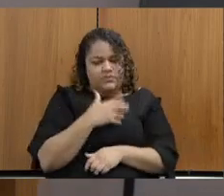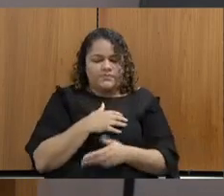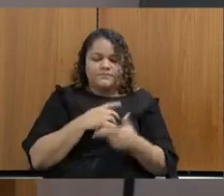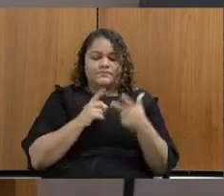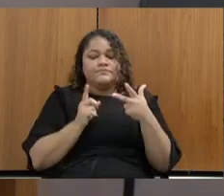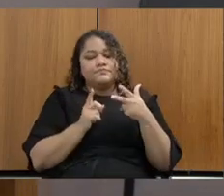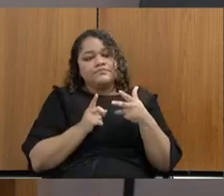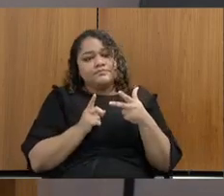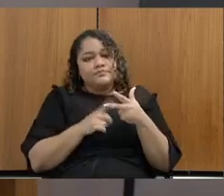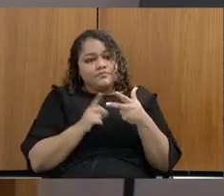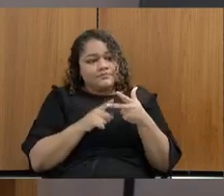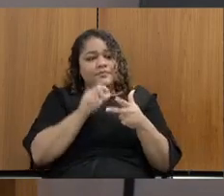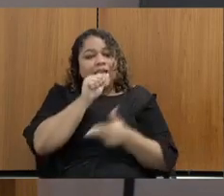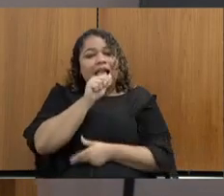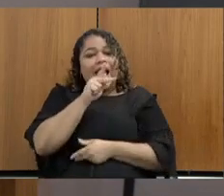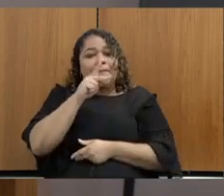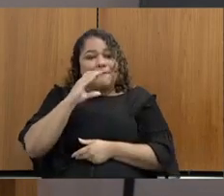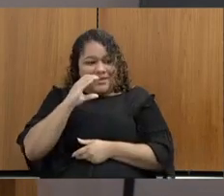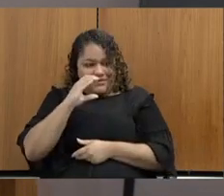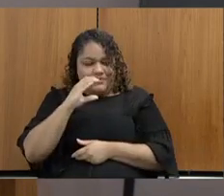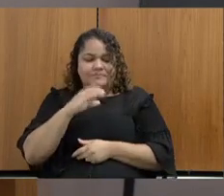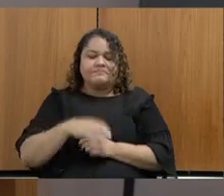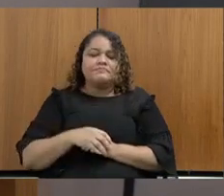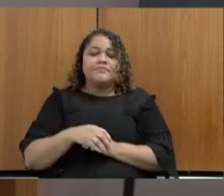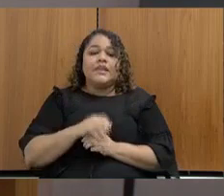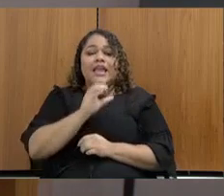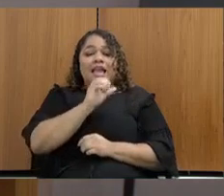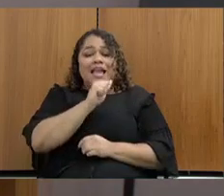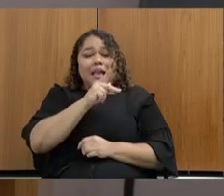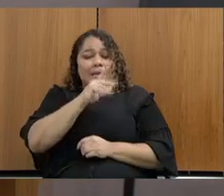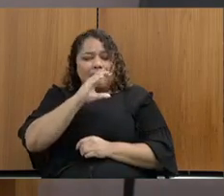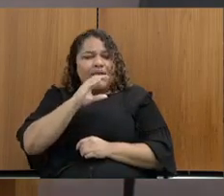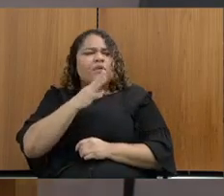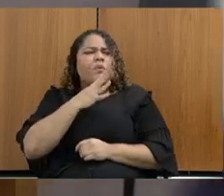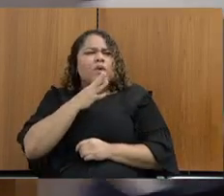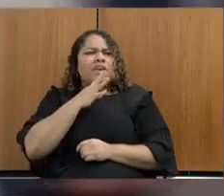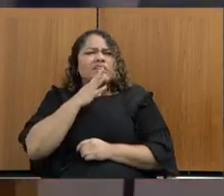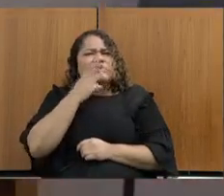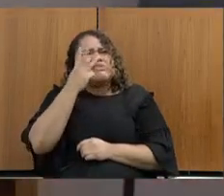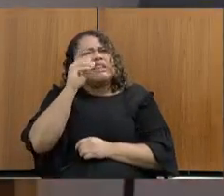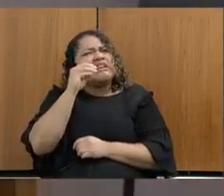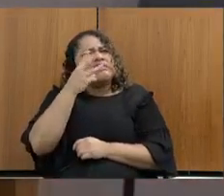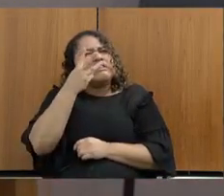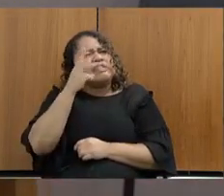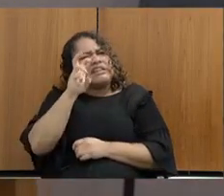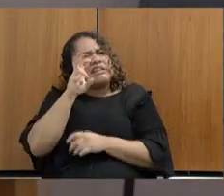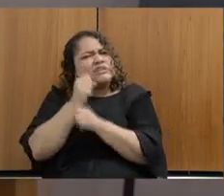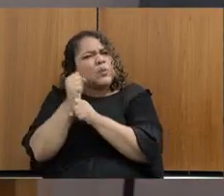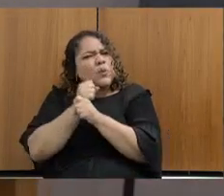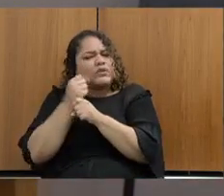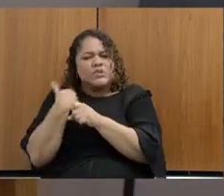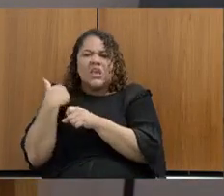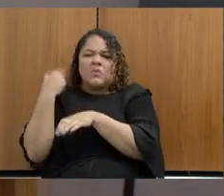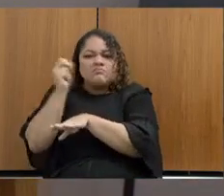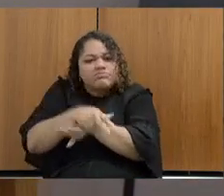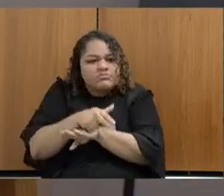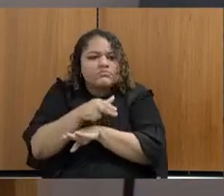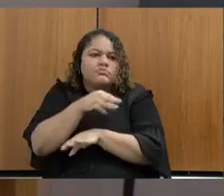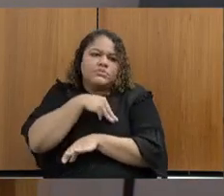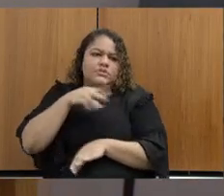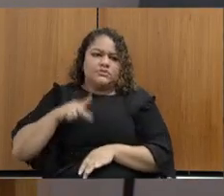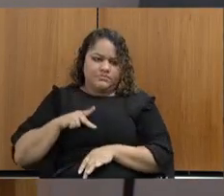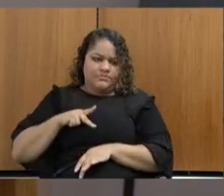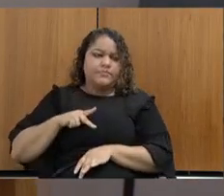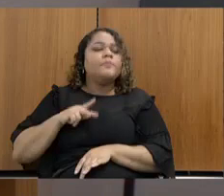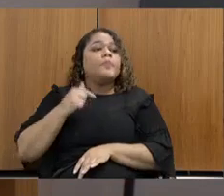eu conheço a APAC, deputado, faz aproximadamente aí 30, 35 anos, desde que eu entrei no Ministério Público, eu acredito no projeto, eu